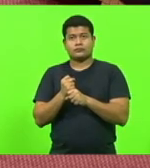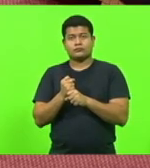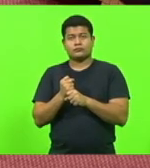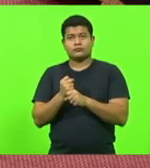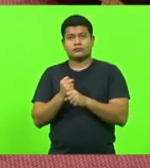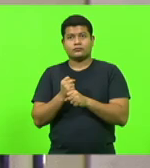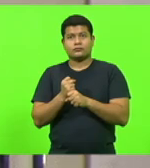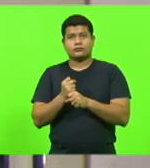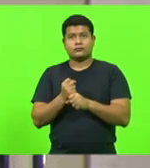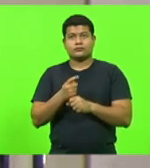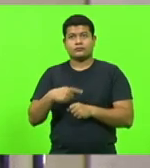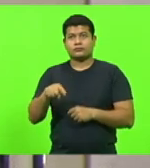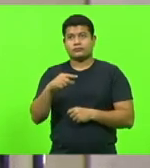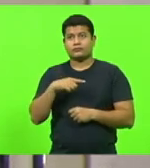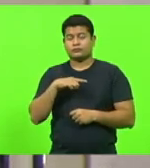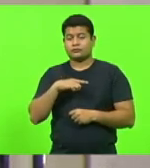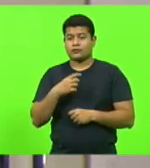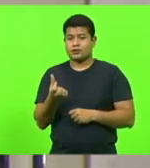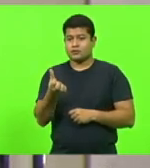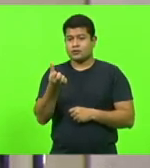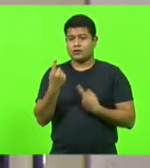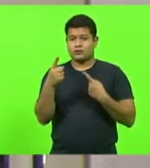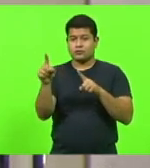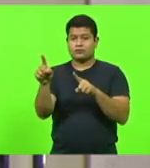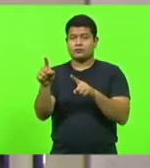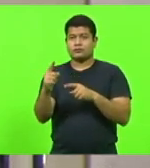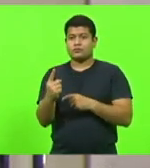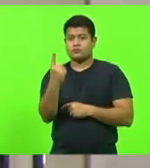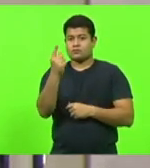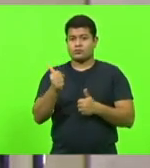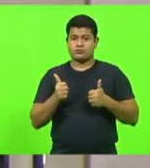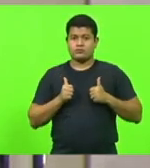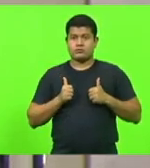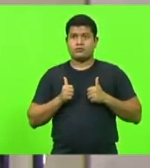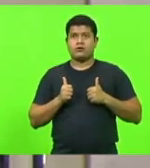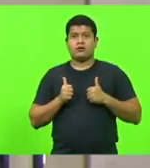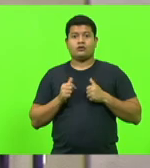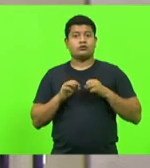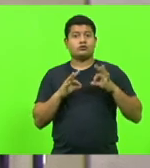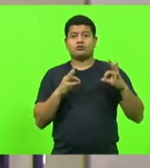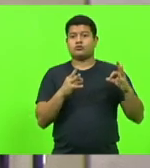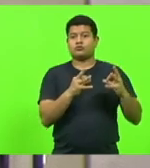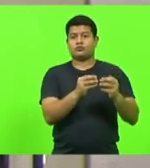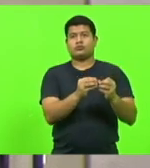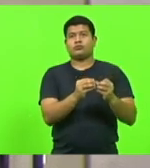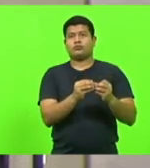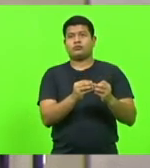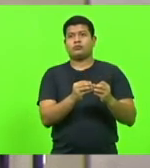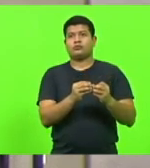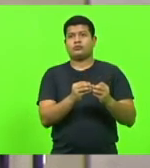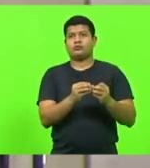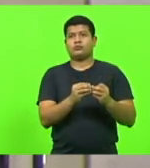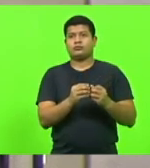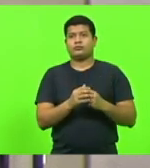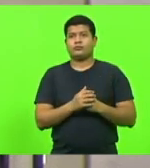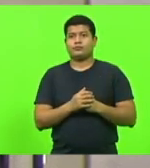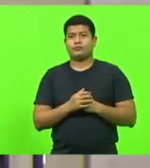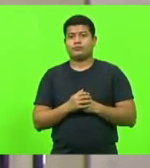Nós tivemos somente seis votos, contrário, uma abstenção restante. Sim, computei o voto, e vossa excelência.